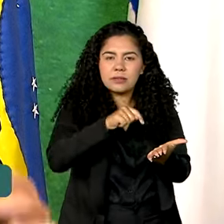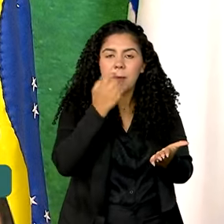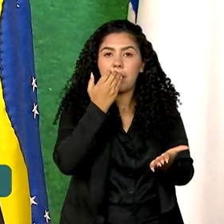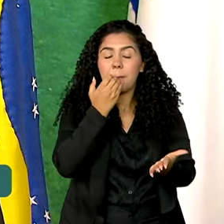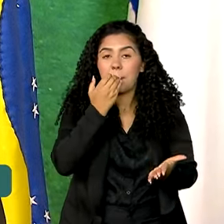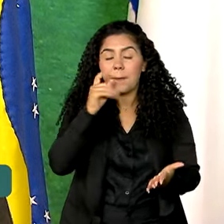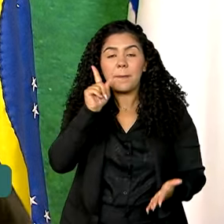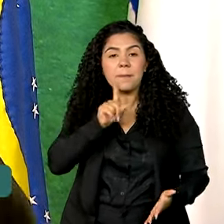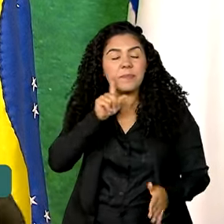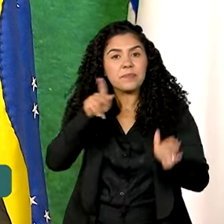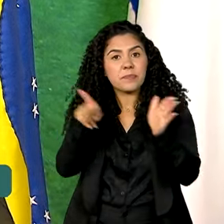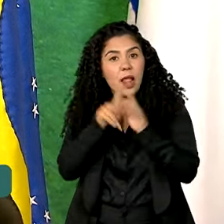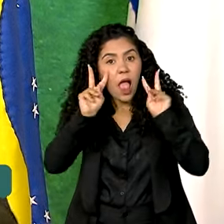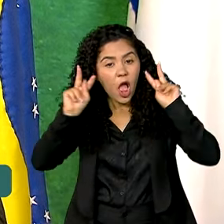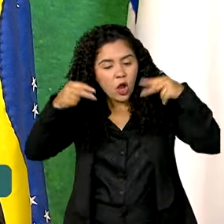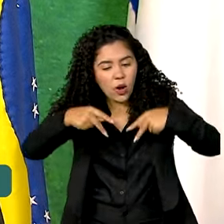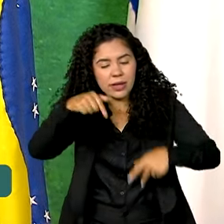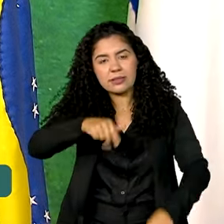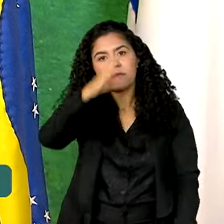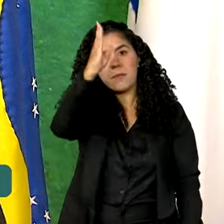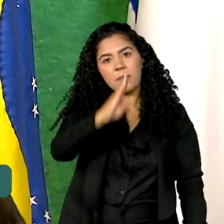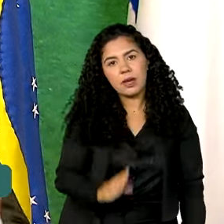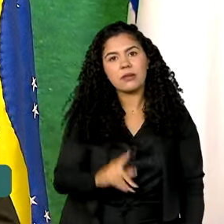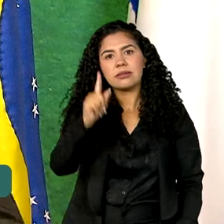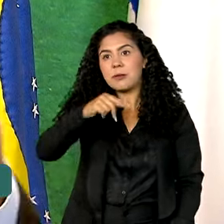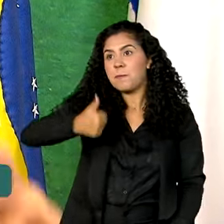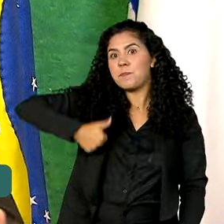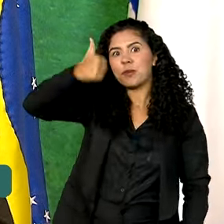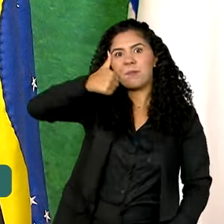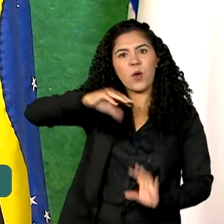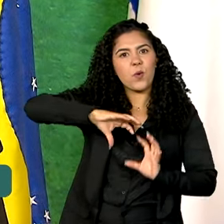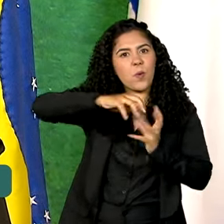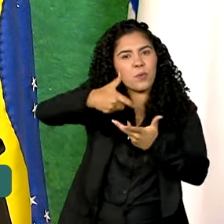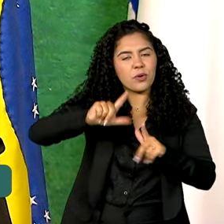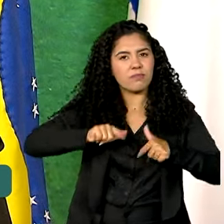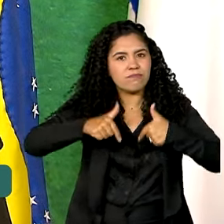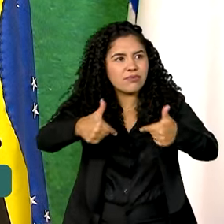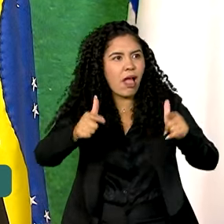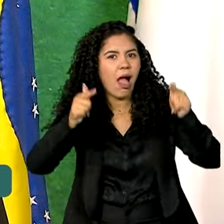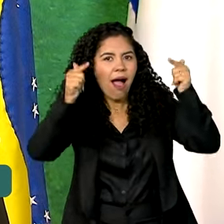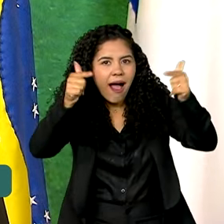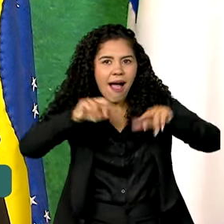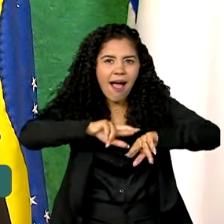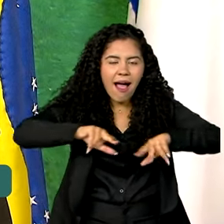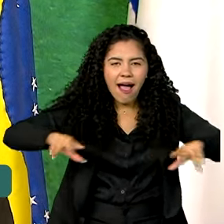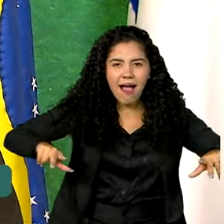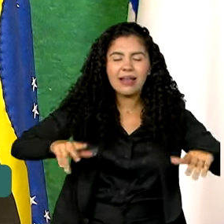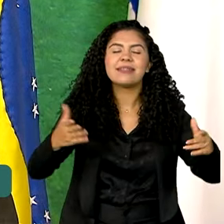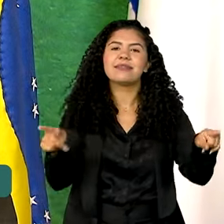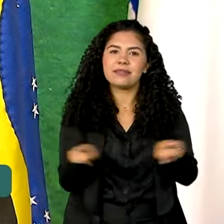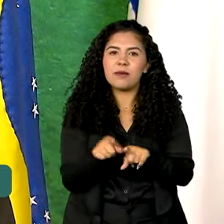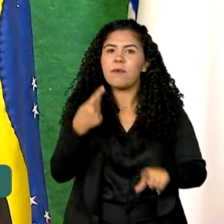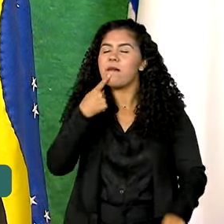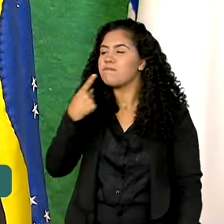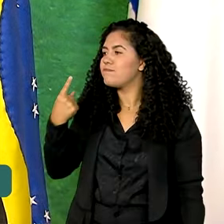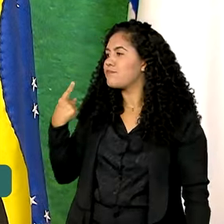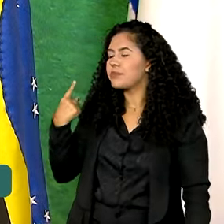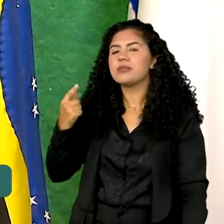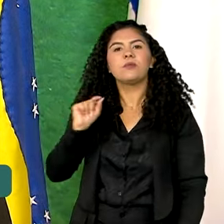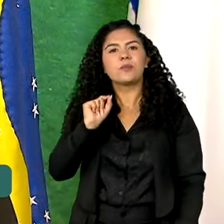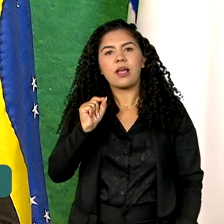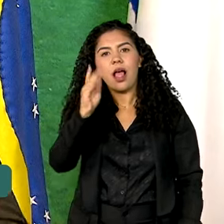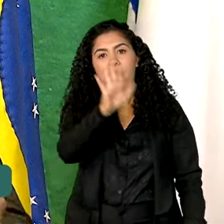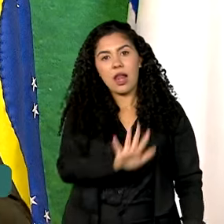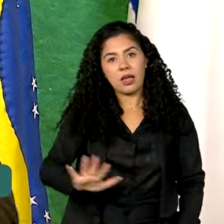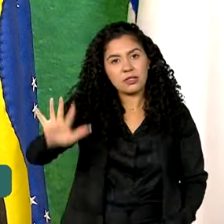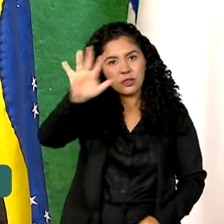reconheceu o Brasil como o primeiro do mundo para a prática de turismo de aventuras. E também, agora, recentemente, a National